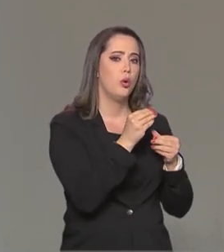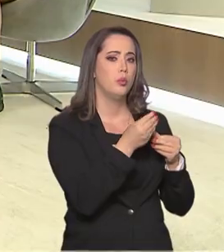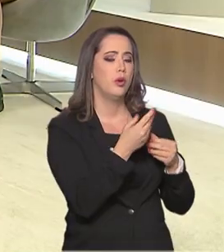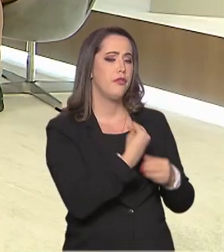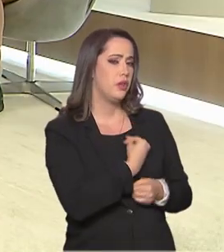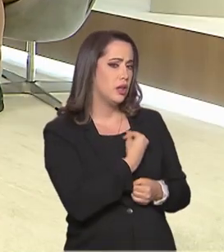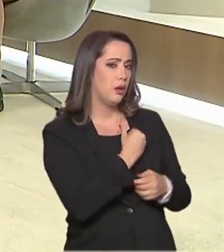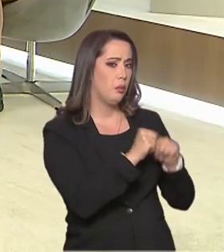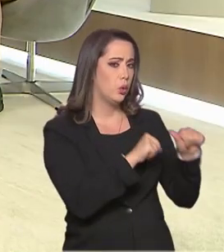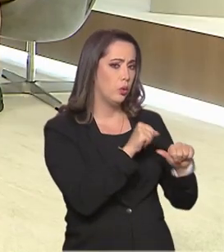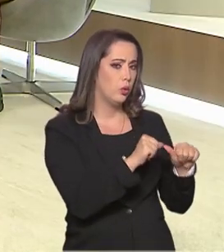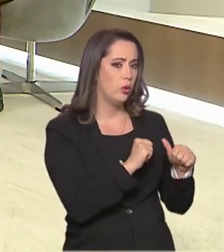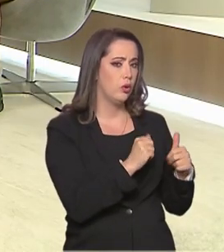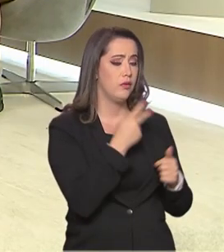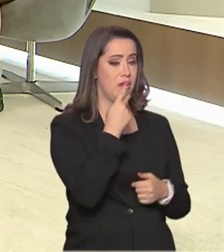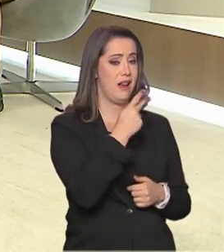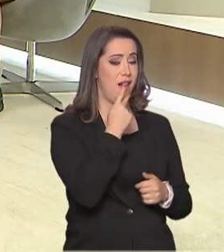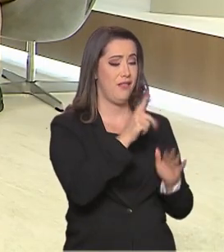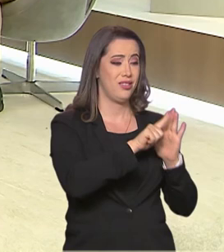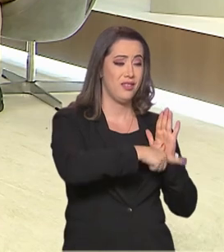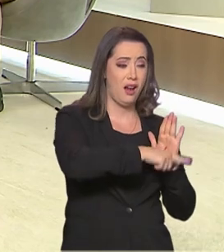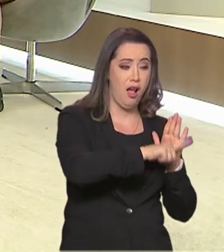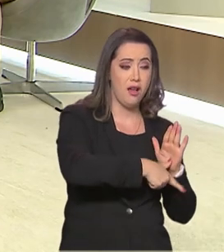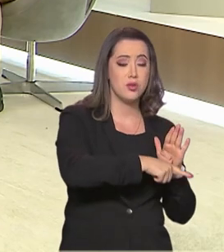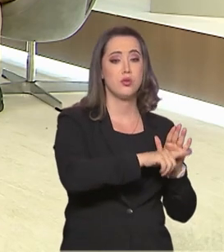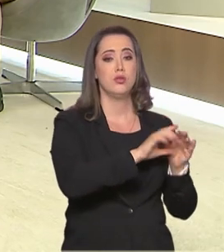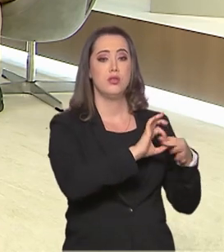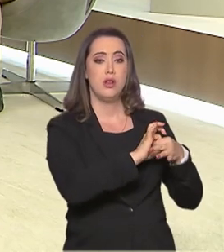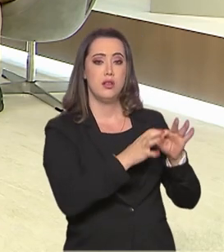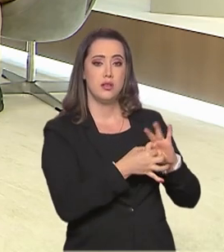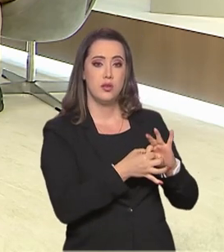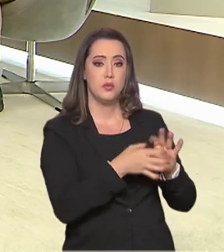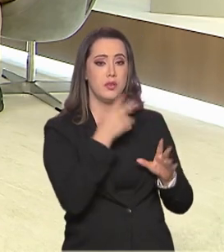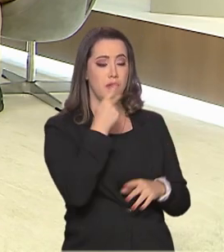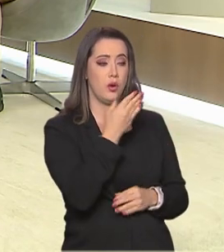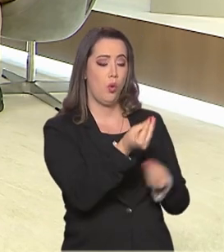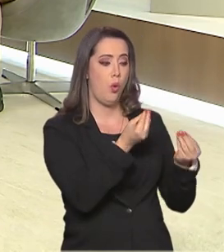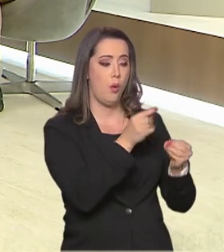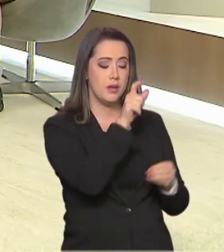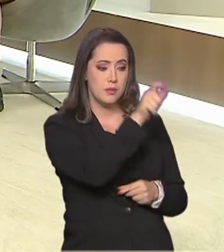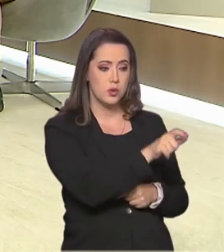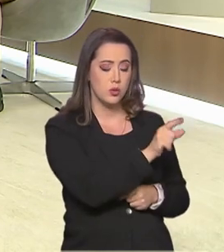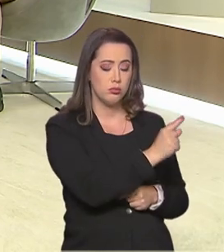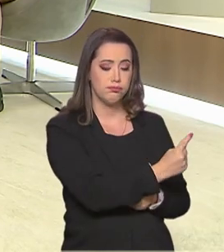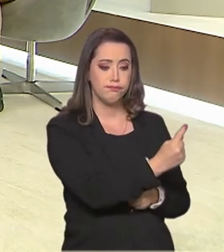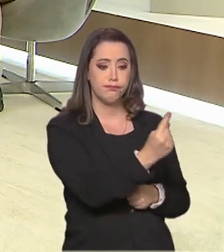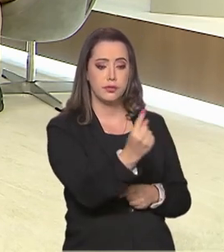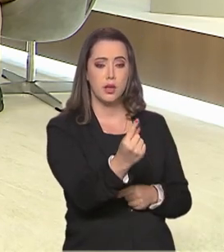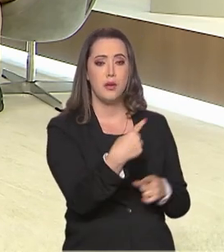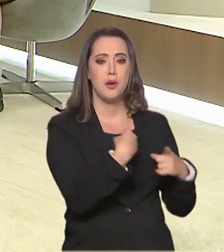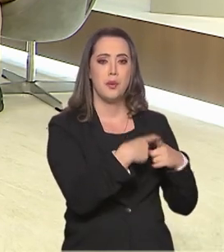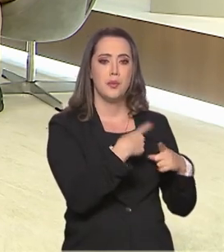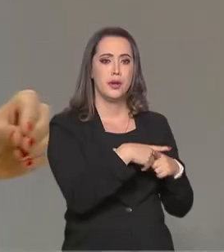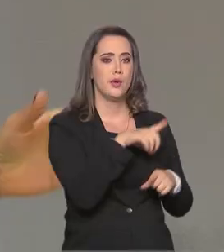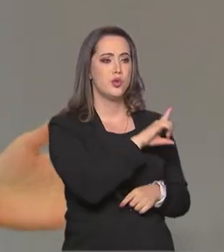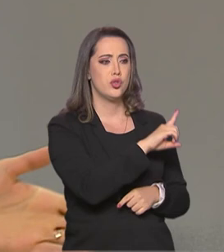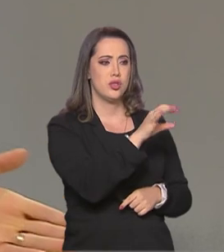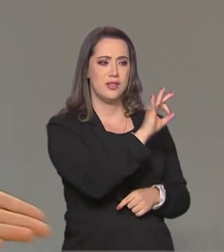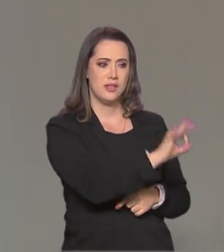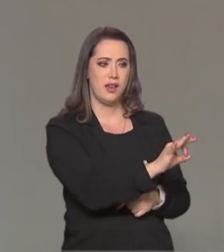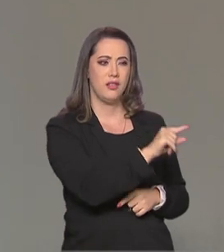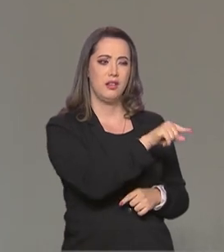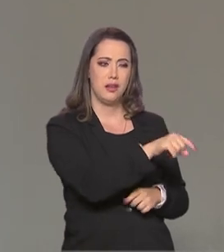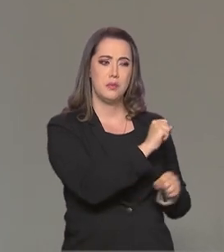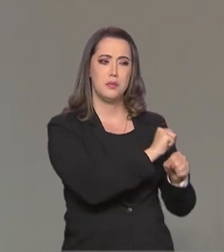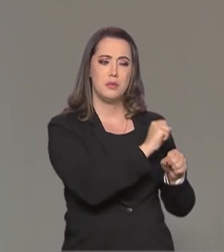quando se falava no adiamento da Olimpíada, falava-se como é que esses atletas vão chegar lá, né? Porque eles estavam se preparando para uma data específica e